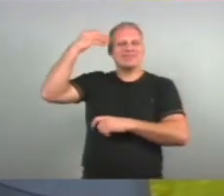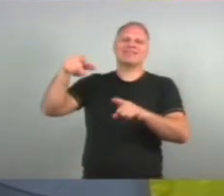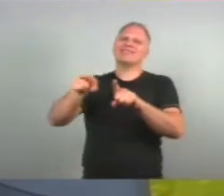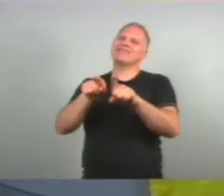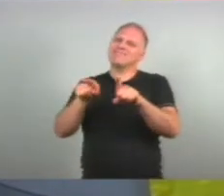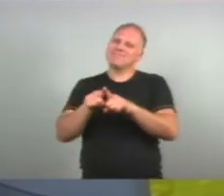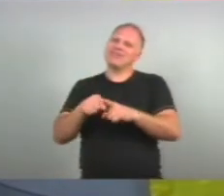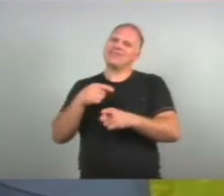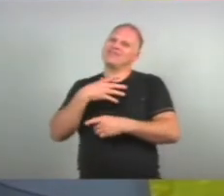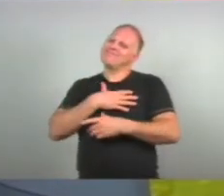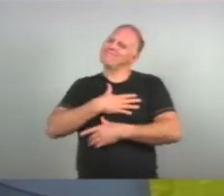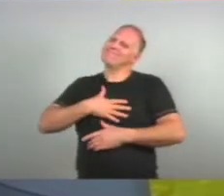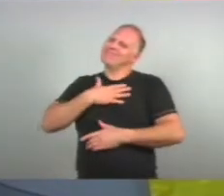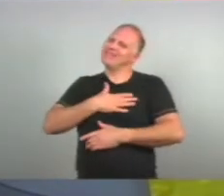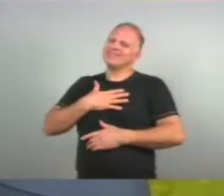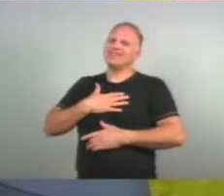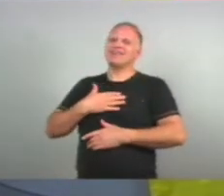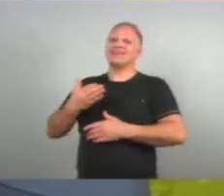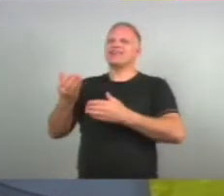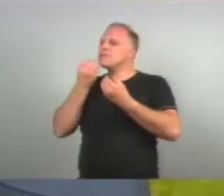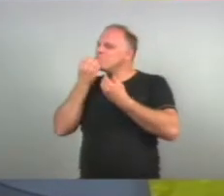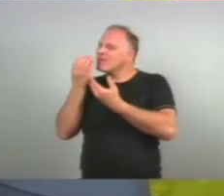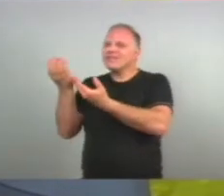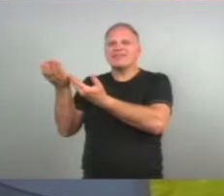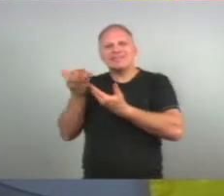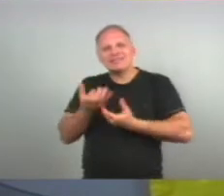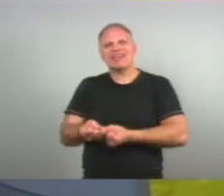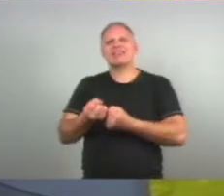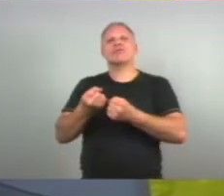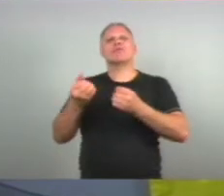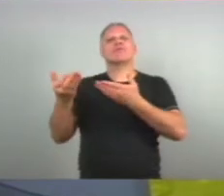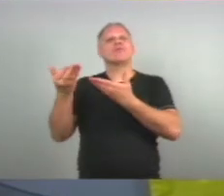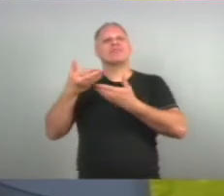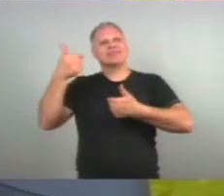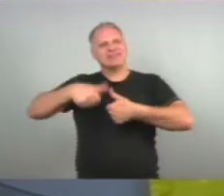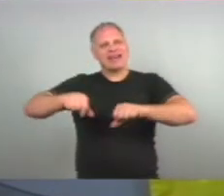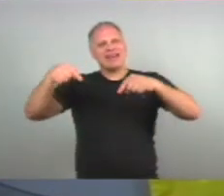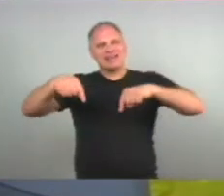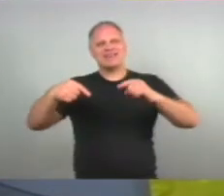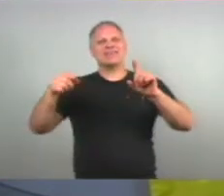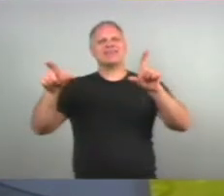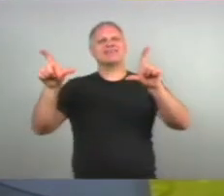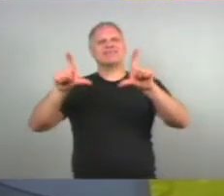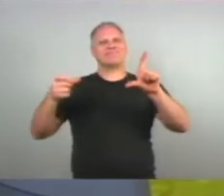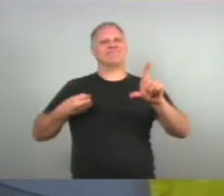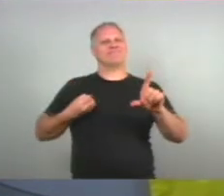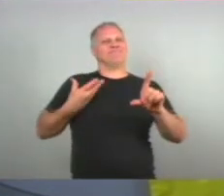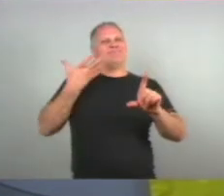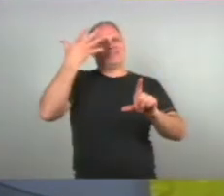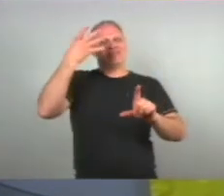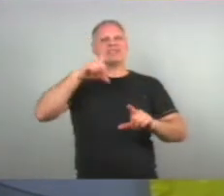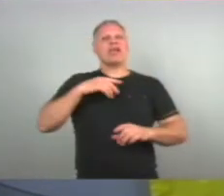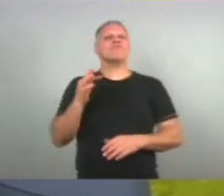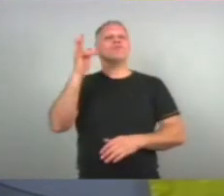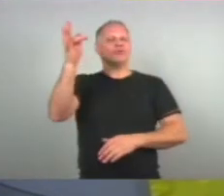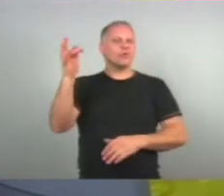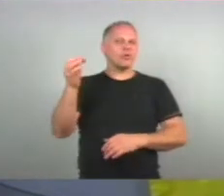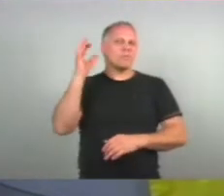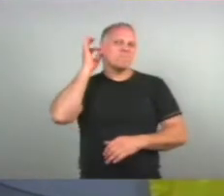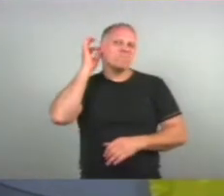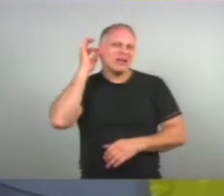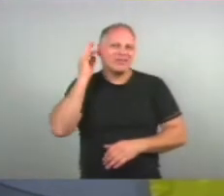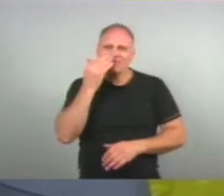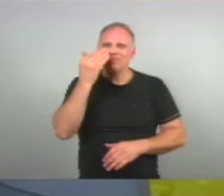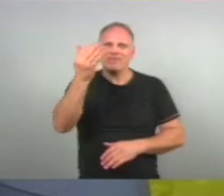Imensamente Por ter vindo ao programa E prontamente Ter aceito o convite Tem um futuro Brilhante Pela